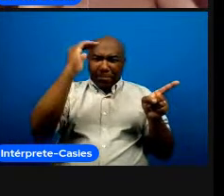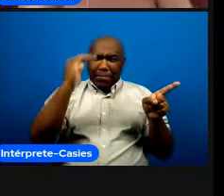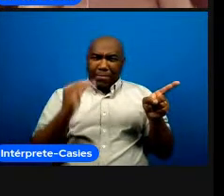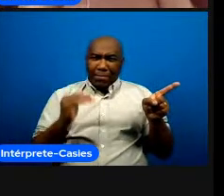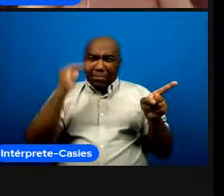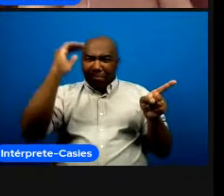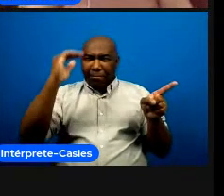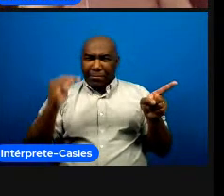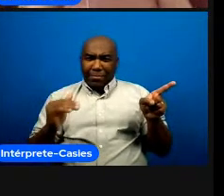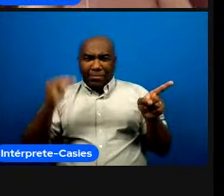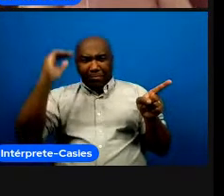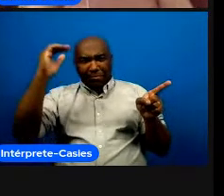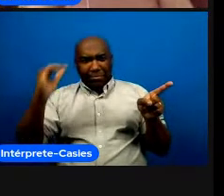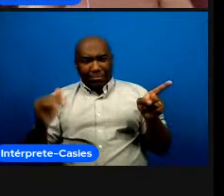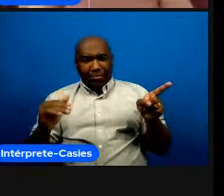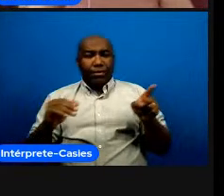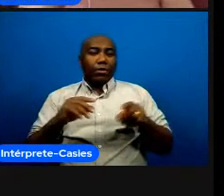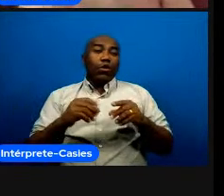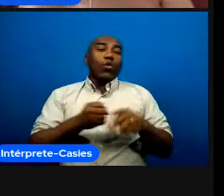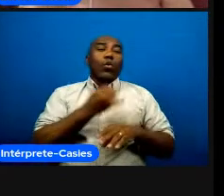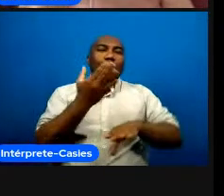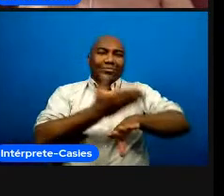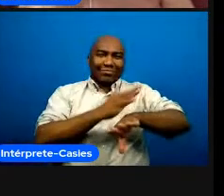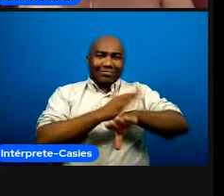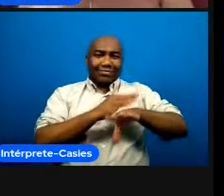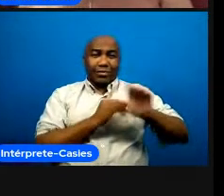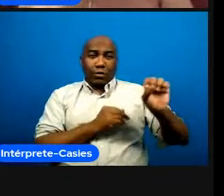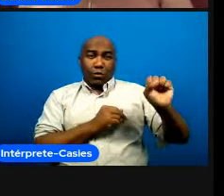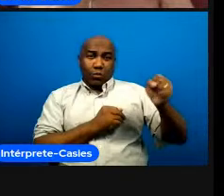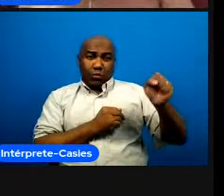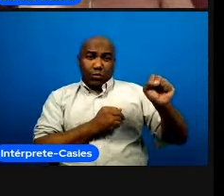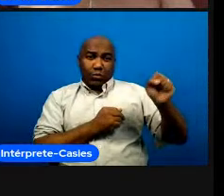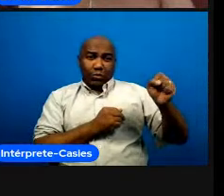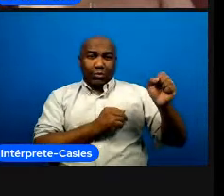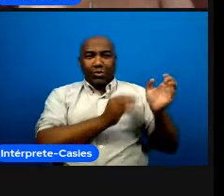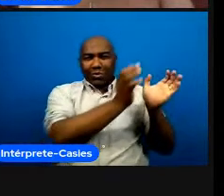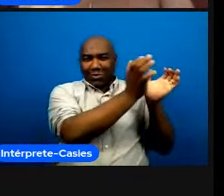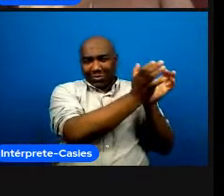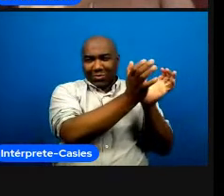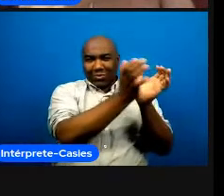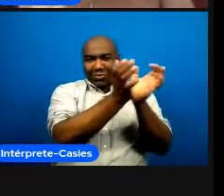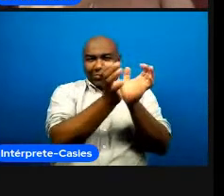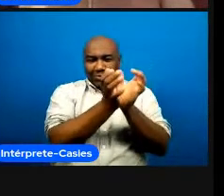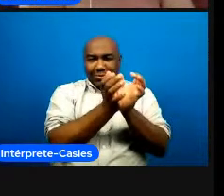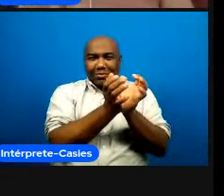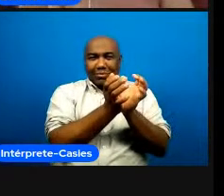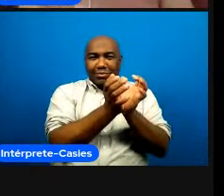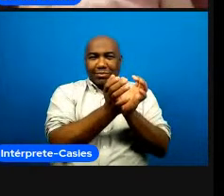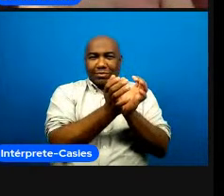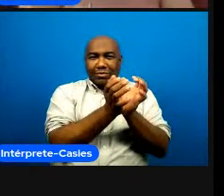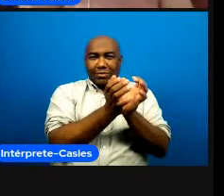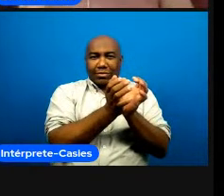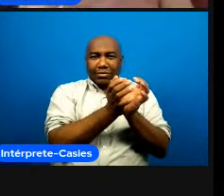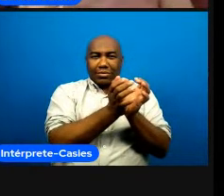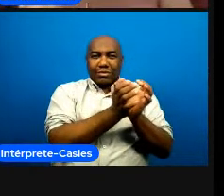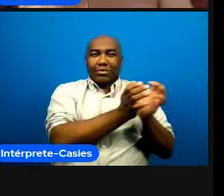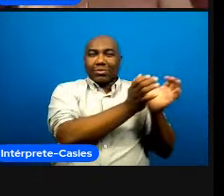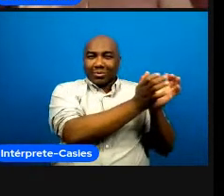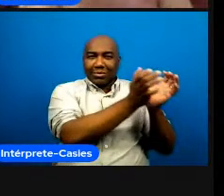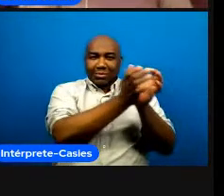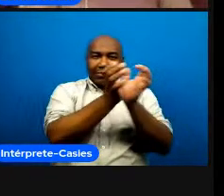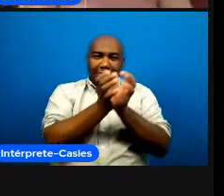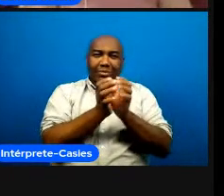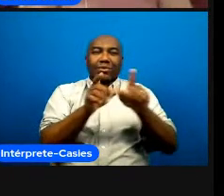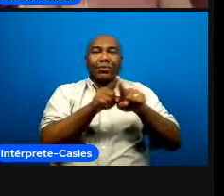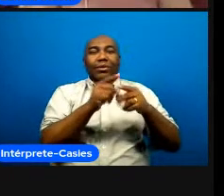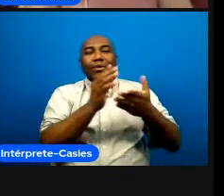de série A um clube que foi campeão do mundo né a gente fala muito de de poxa queria tanto trabalhar nesse clube aqui